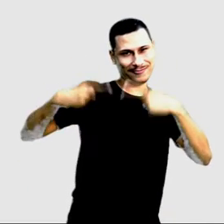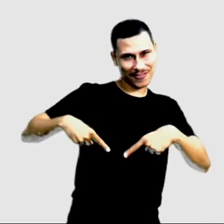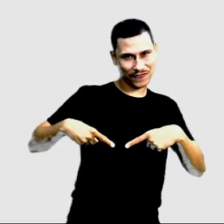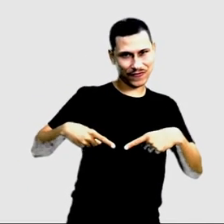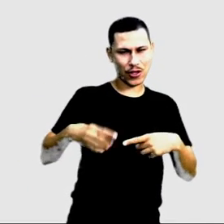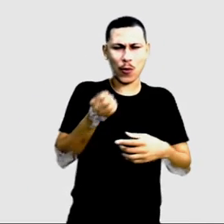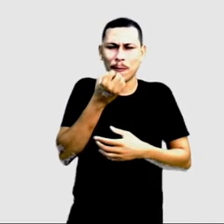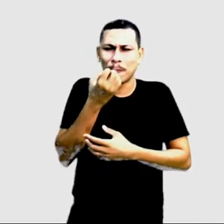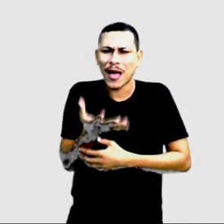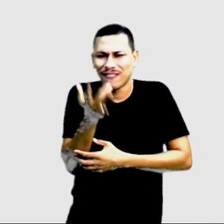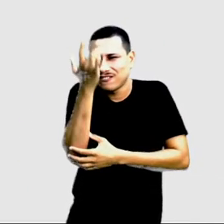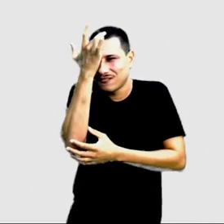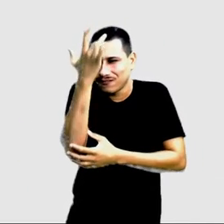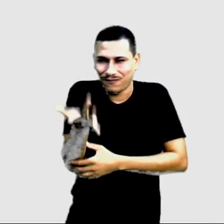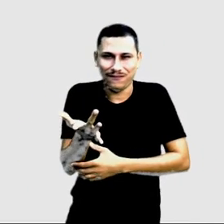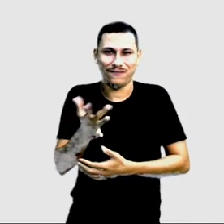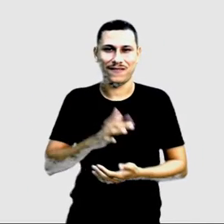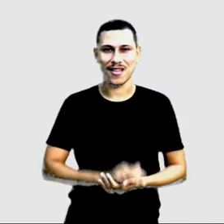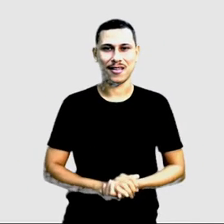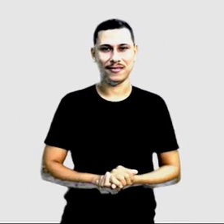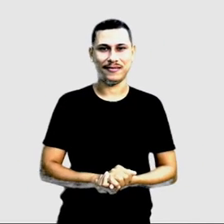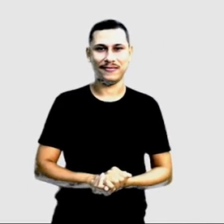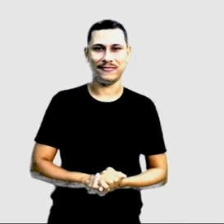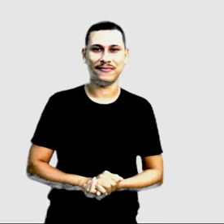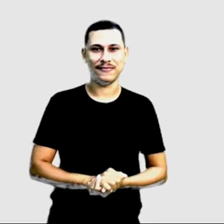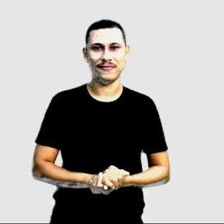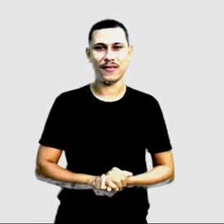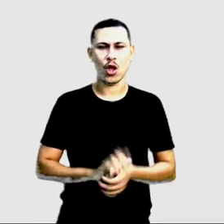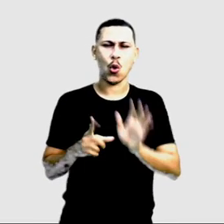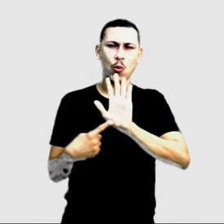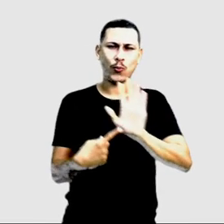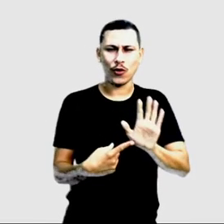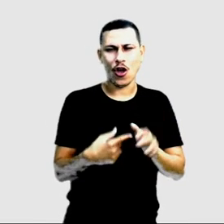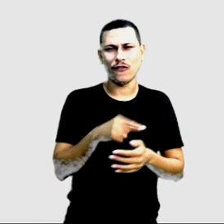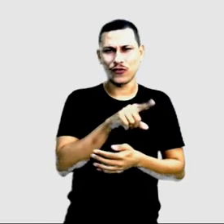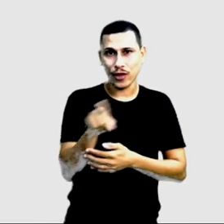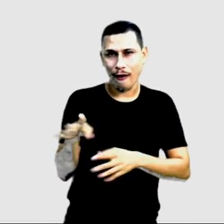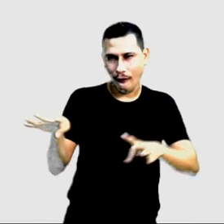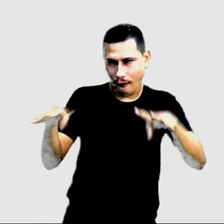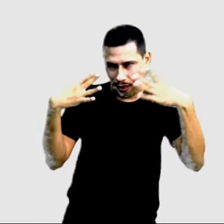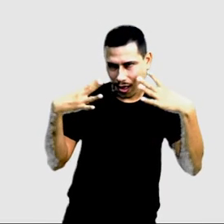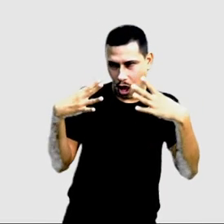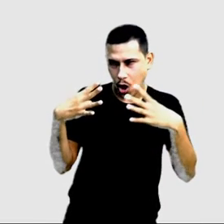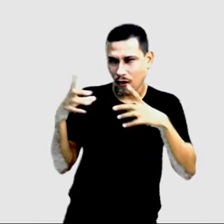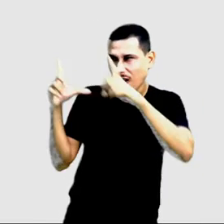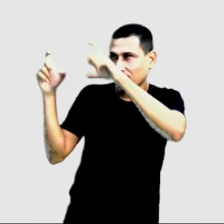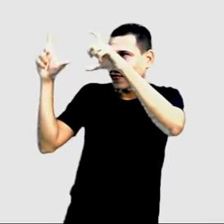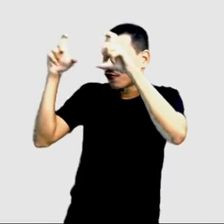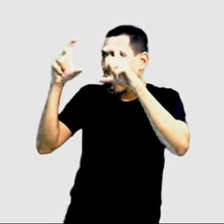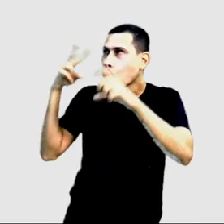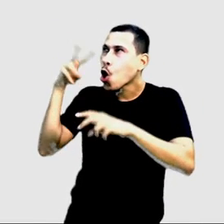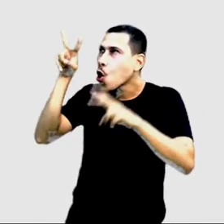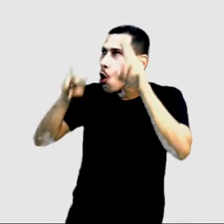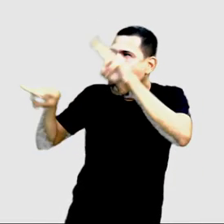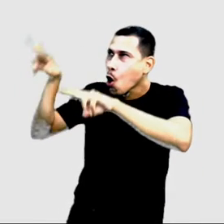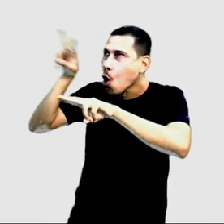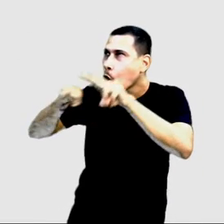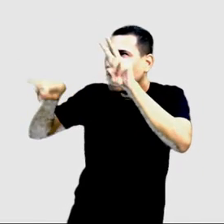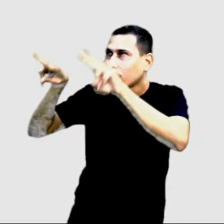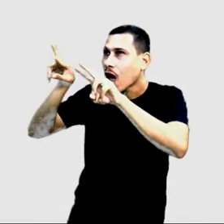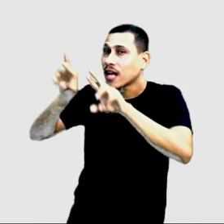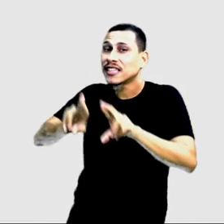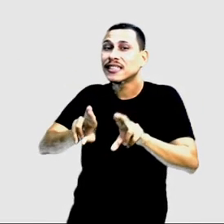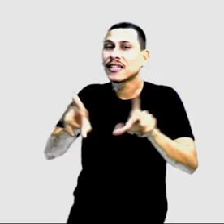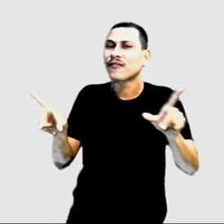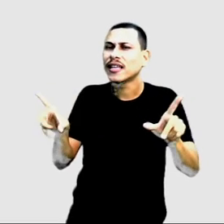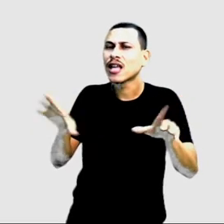hoje está bem facinho. Tá certo? Eu quero que vocês prestem atenção nessa fotografia que você colocou e vejam qual a